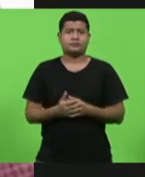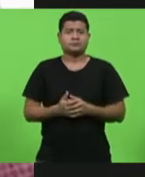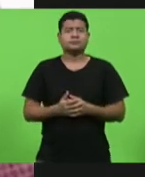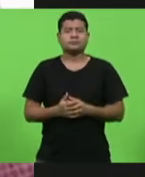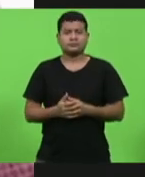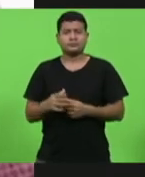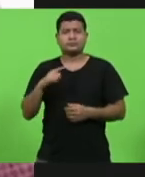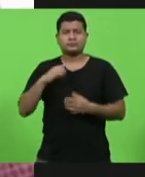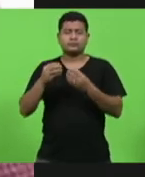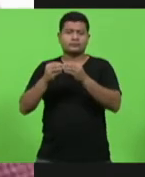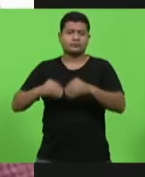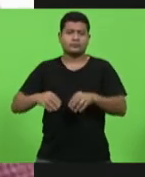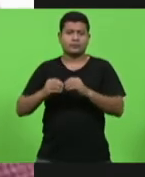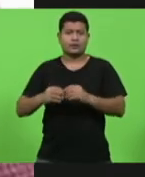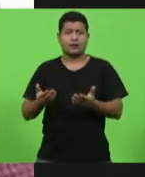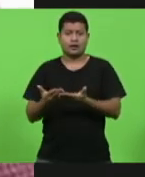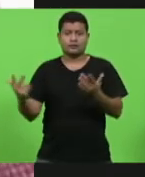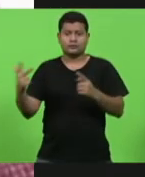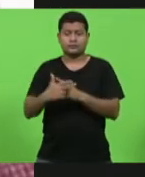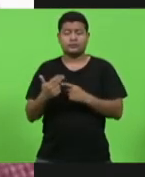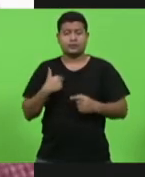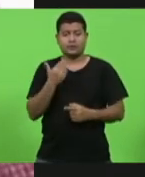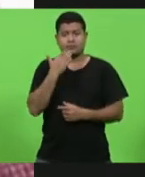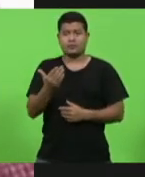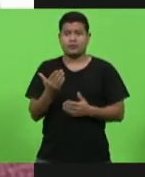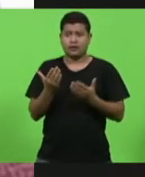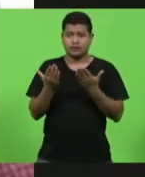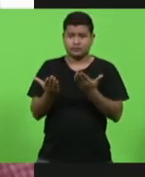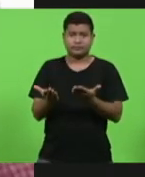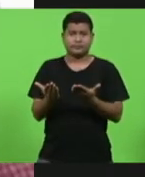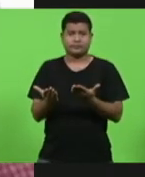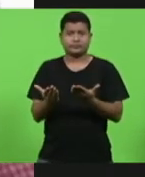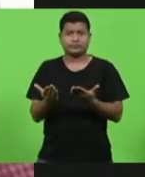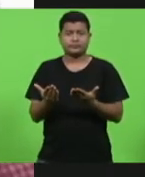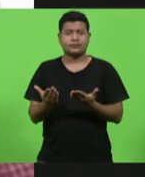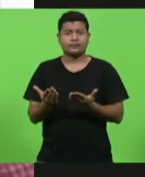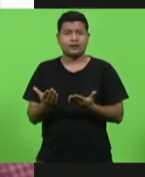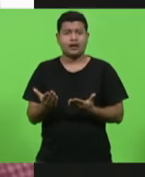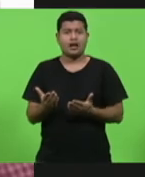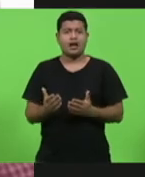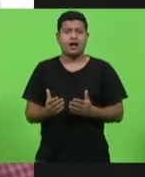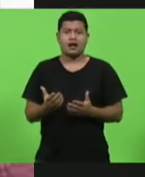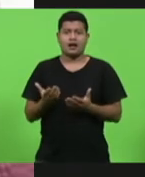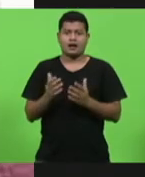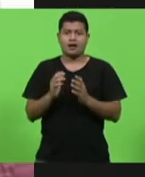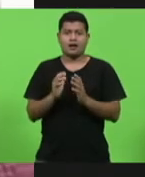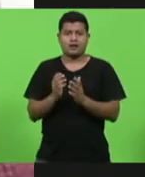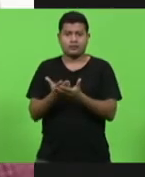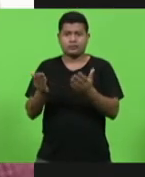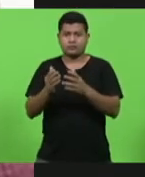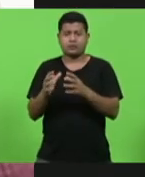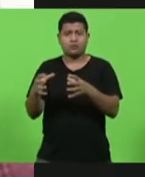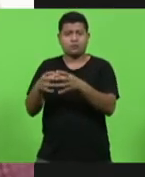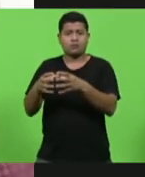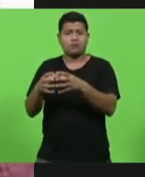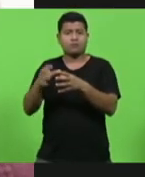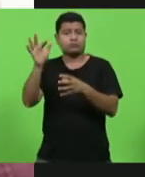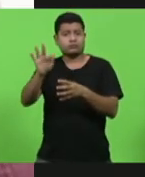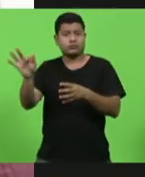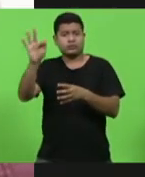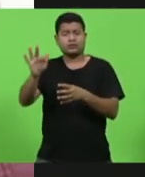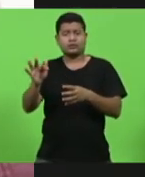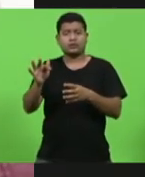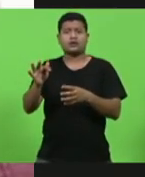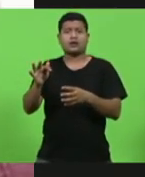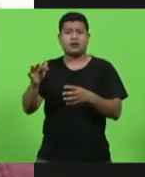prejudicadas com esse corte. Faço um apelo inclusive à bancada federal, aos 16 deputados federais, aos nossos três senadores, para